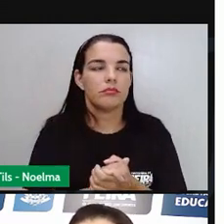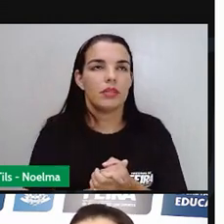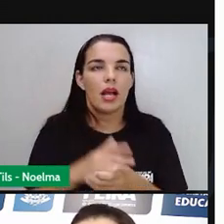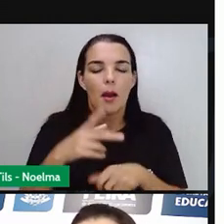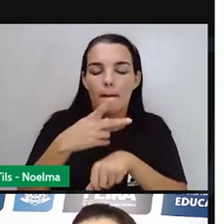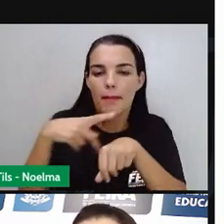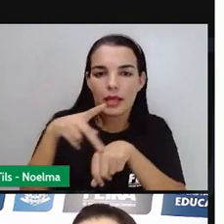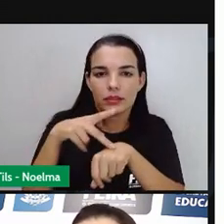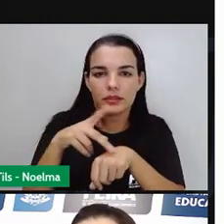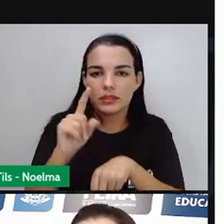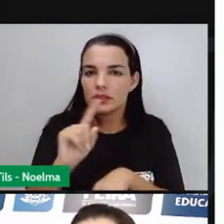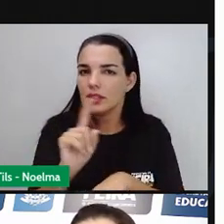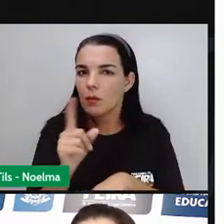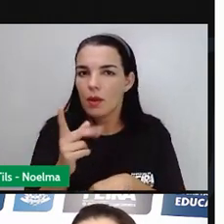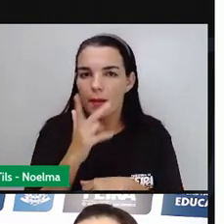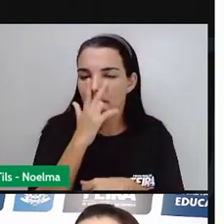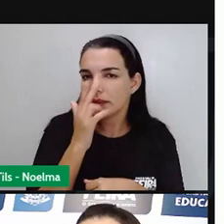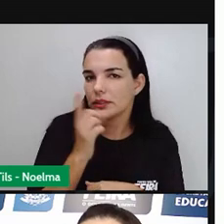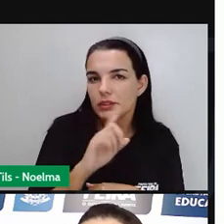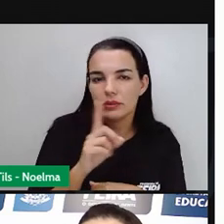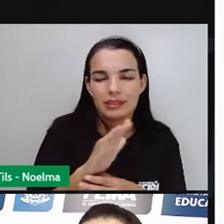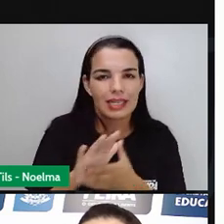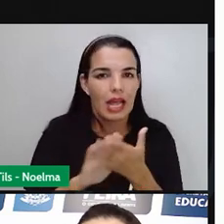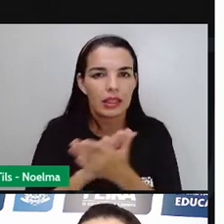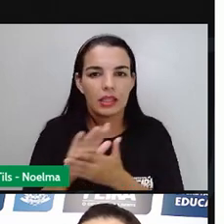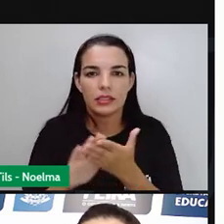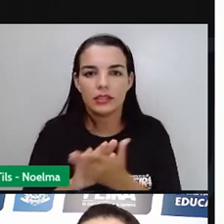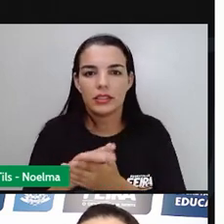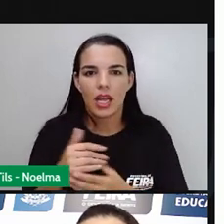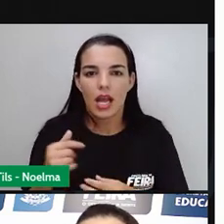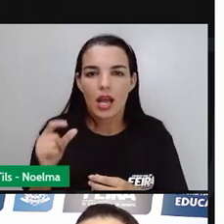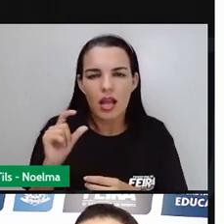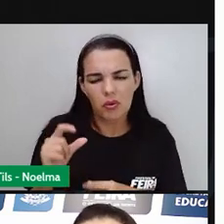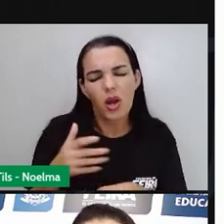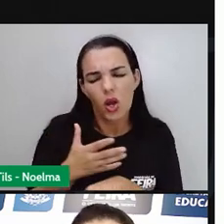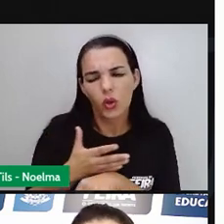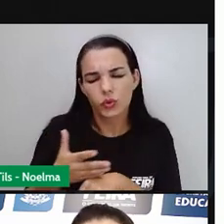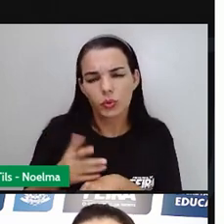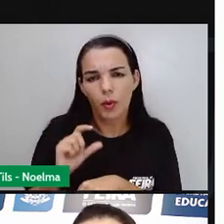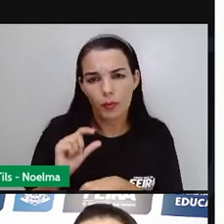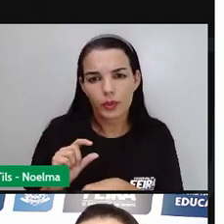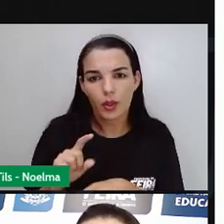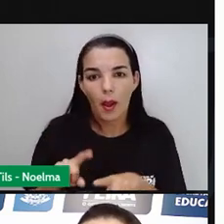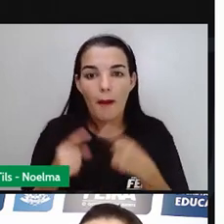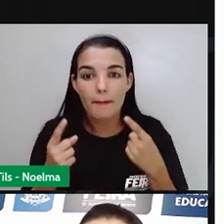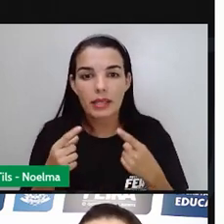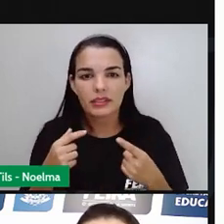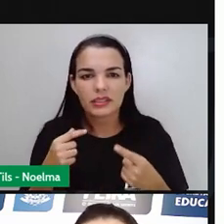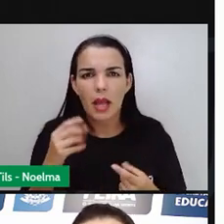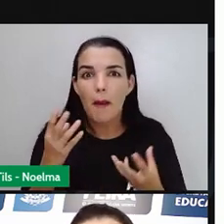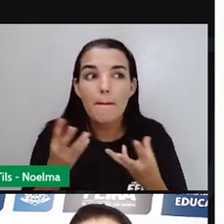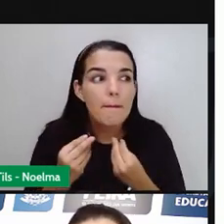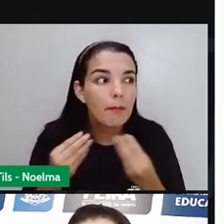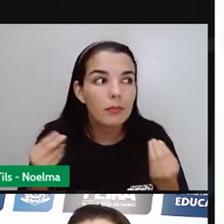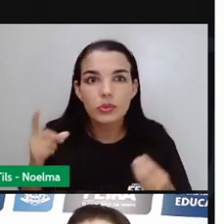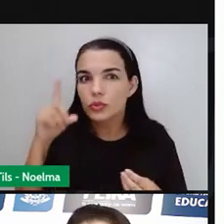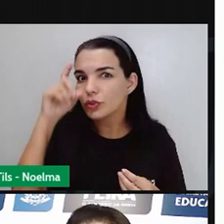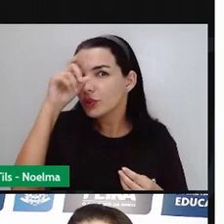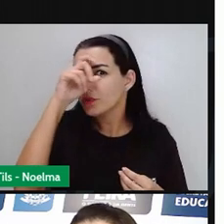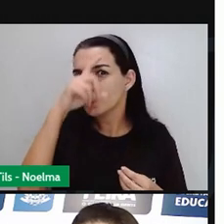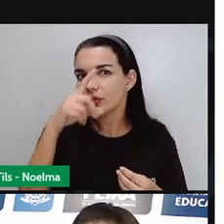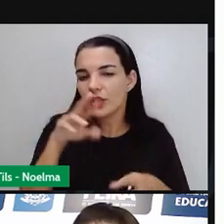Síria. Eu acostumei um pouquinho. Conheci as pessoas. Mas assim, é bem diferente e difícil se